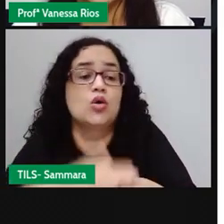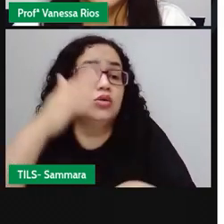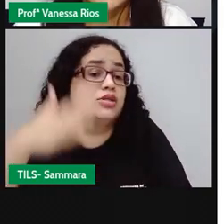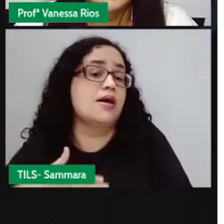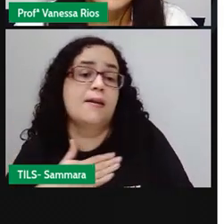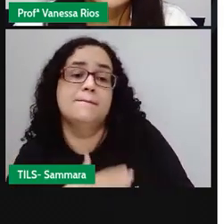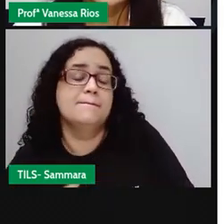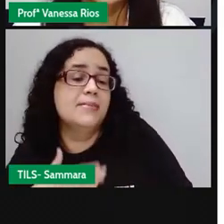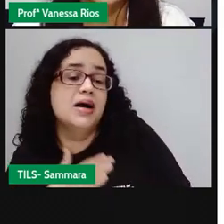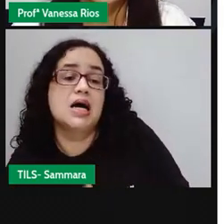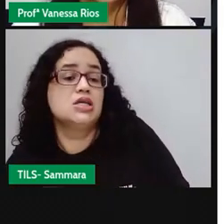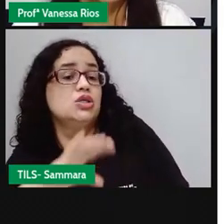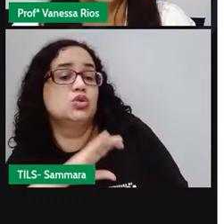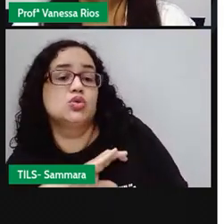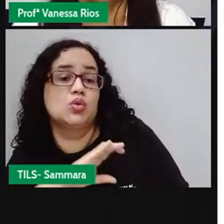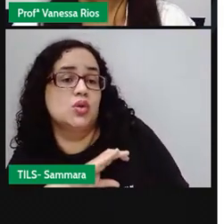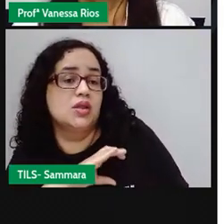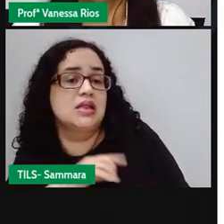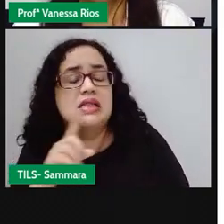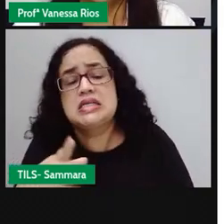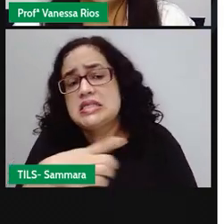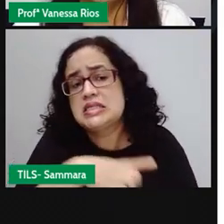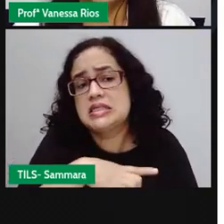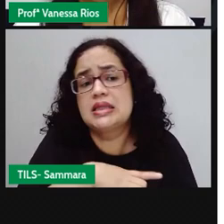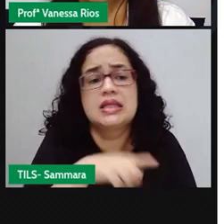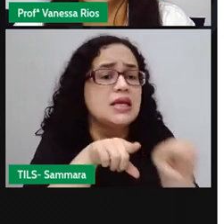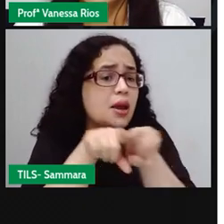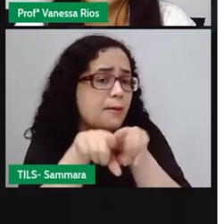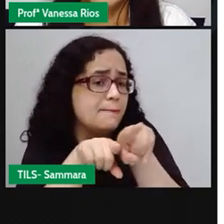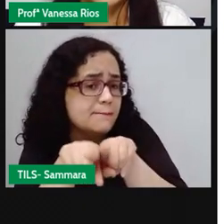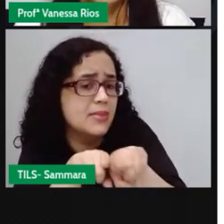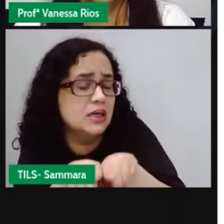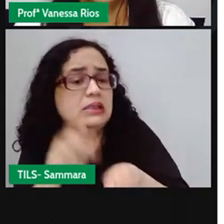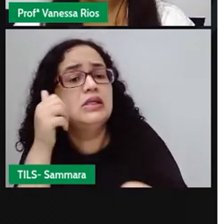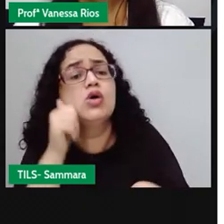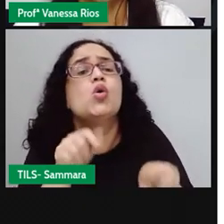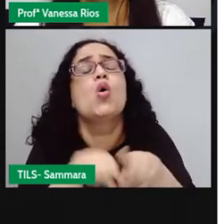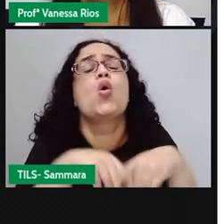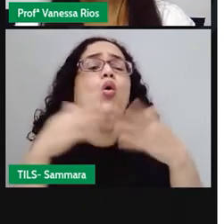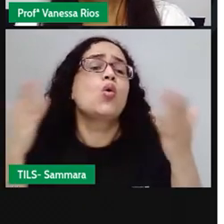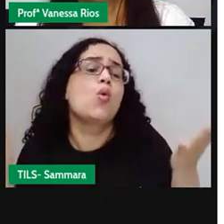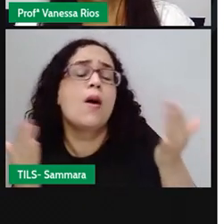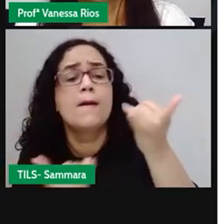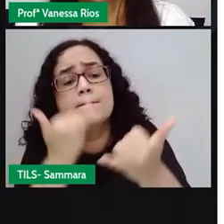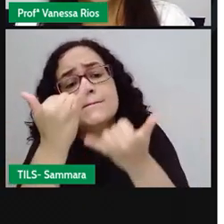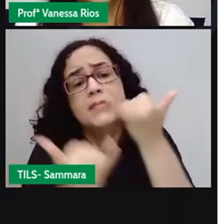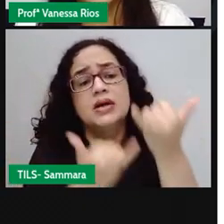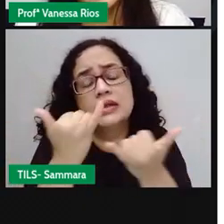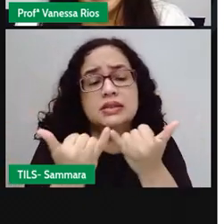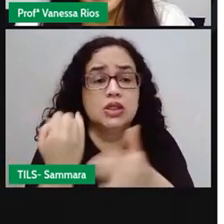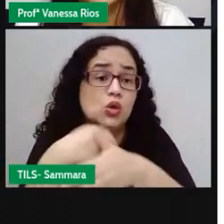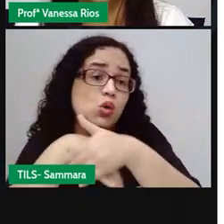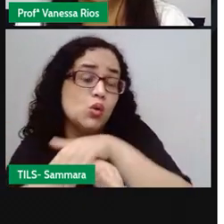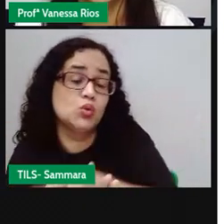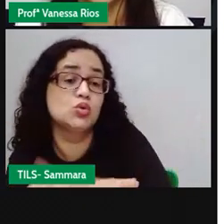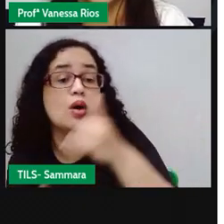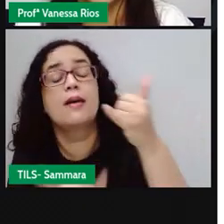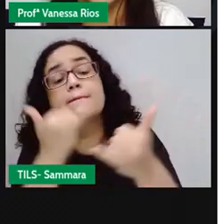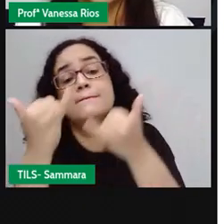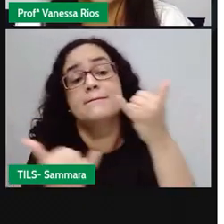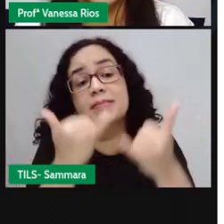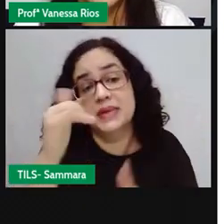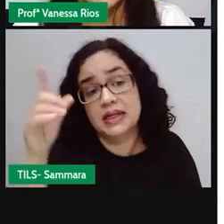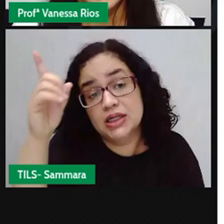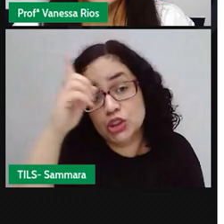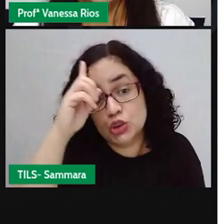dos seus colegas? Se você tiver irmãos também, irmãs, não é? Quais são as brincadeiras que vocês costumam brincar no dia a